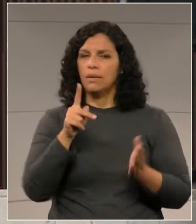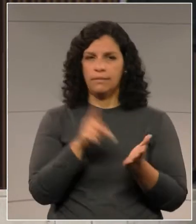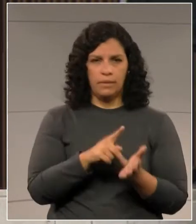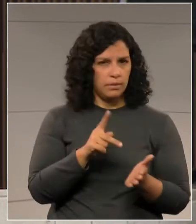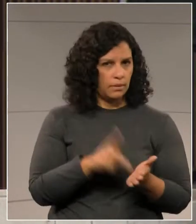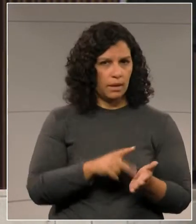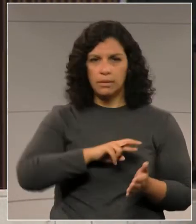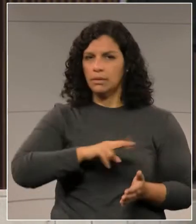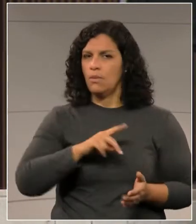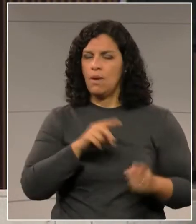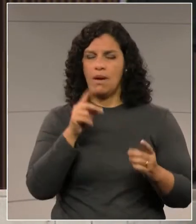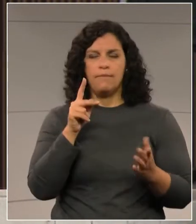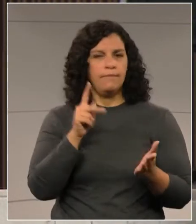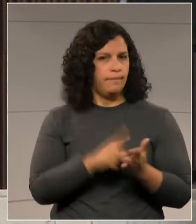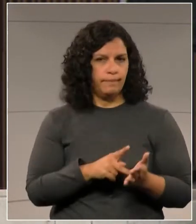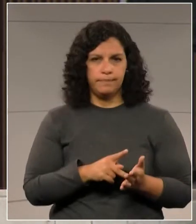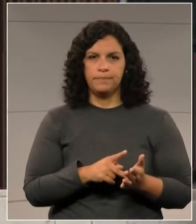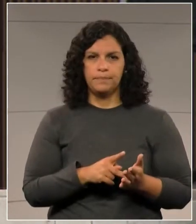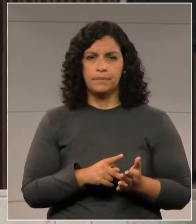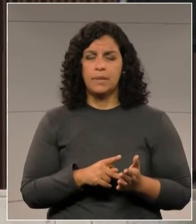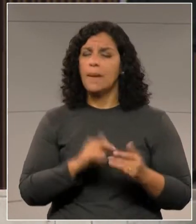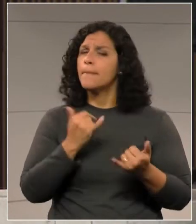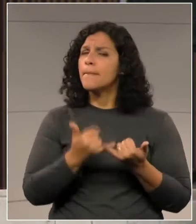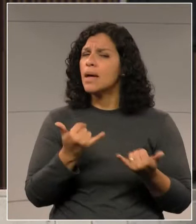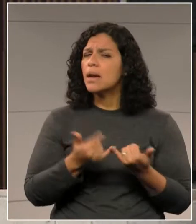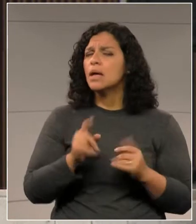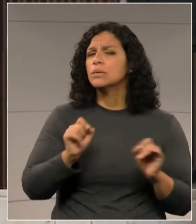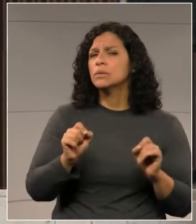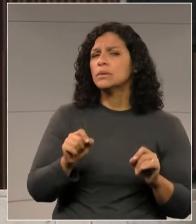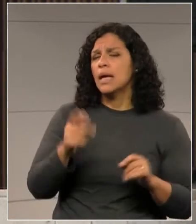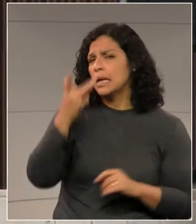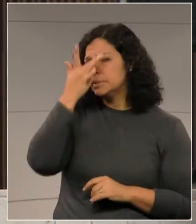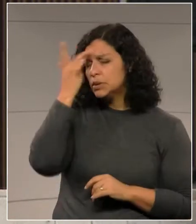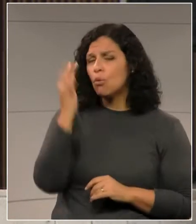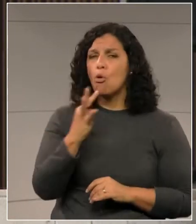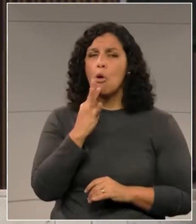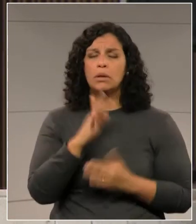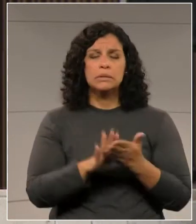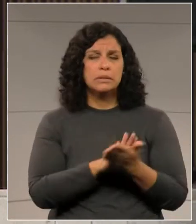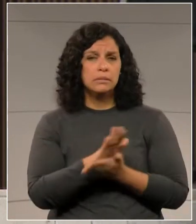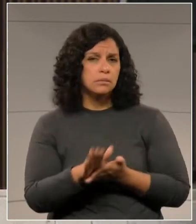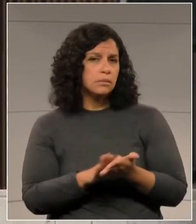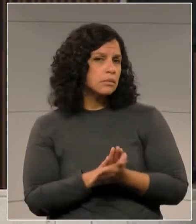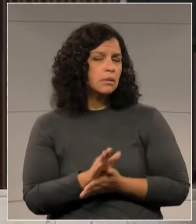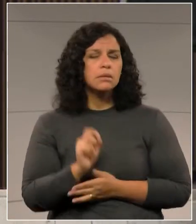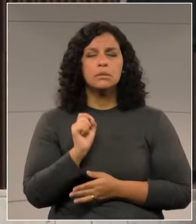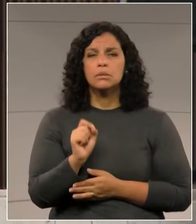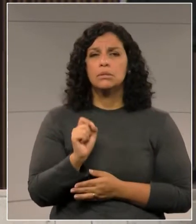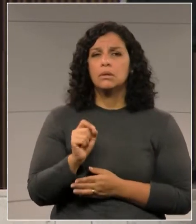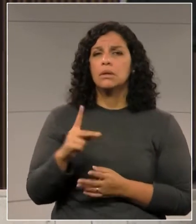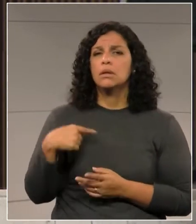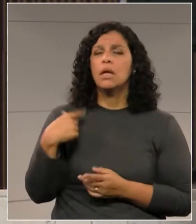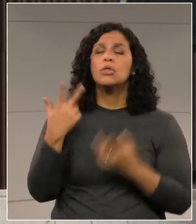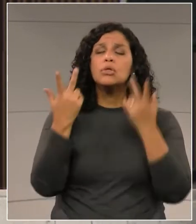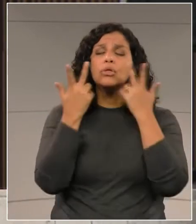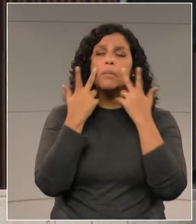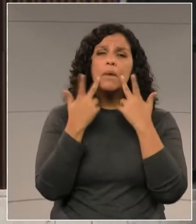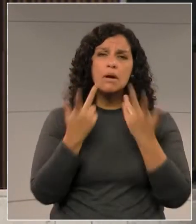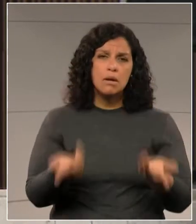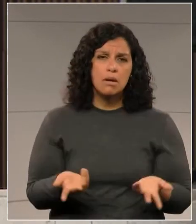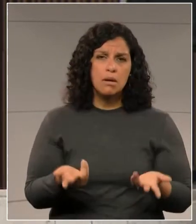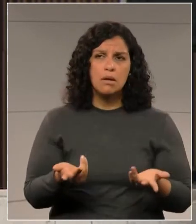real e que fica como se fosse algo, para aqueles que não conhecem, que é corriqueiro.